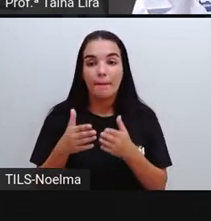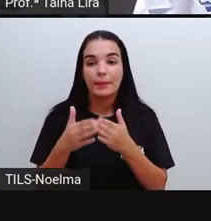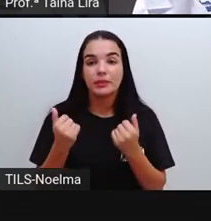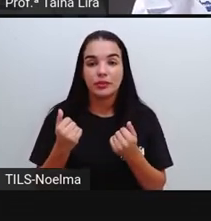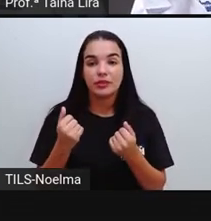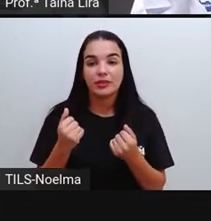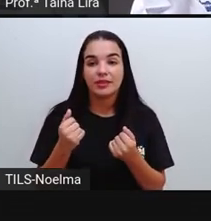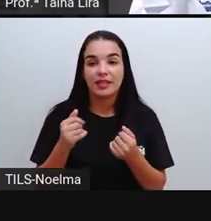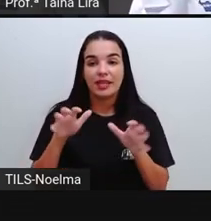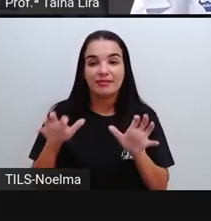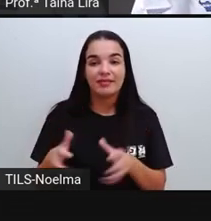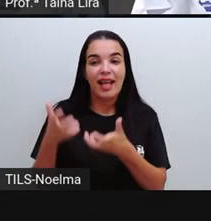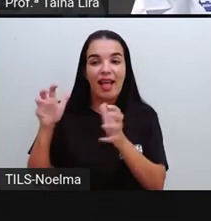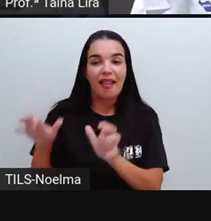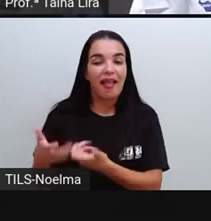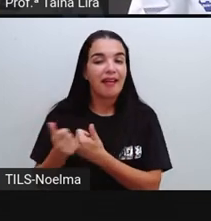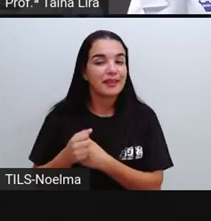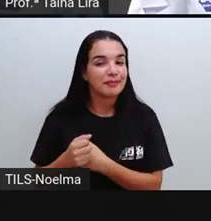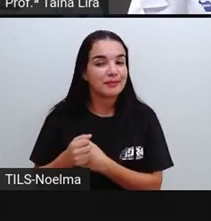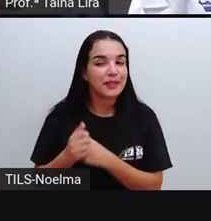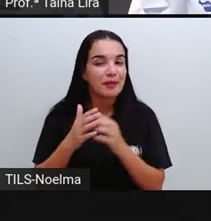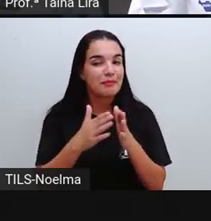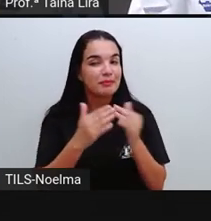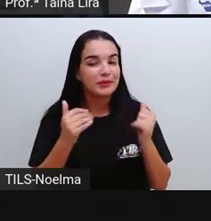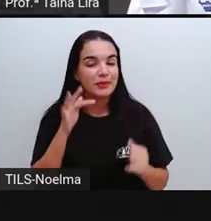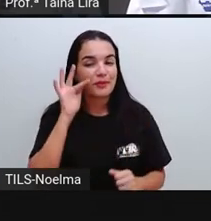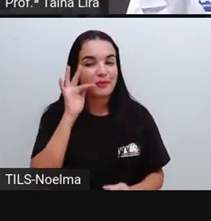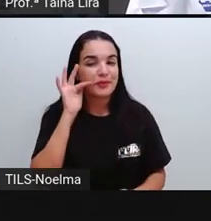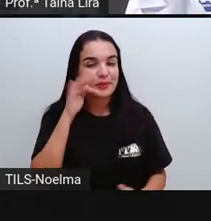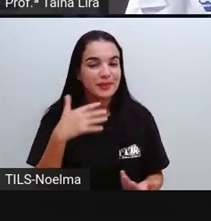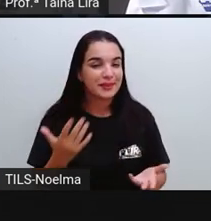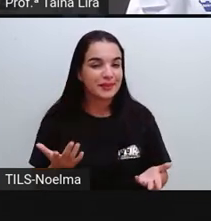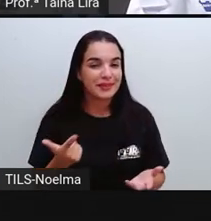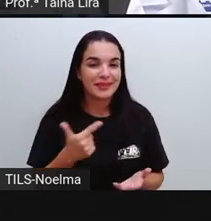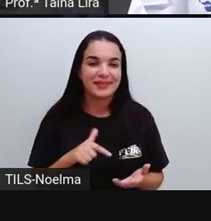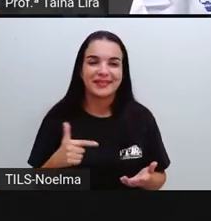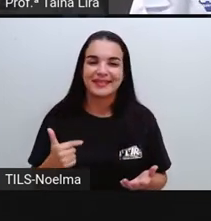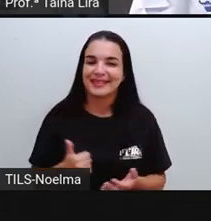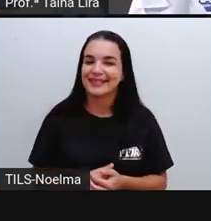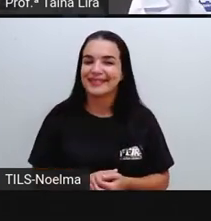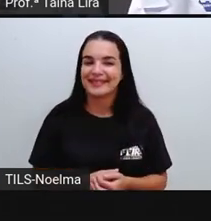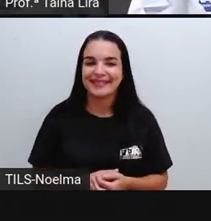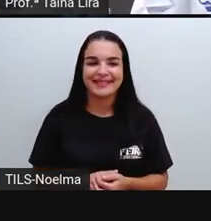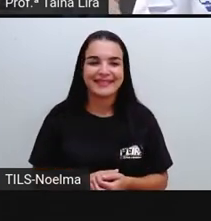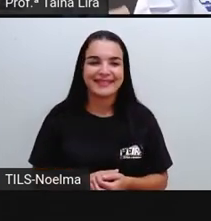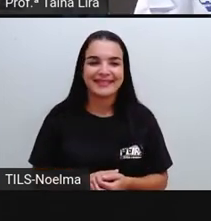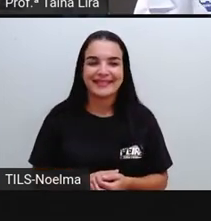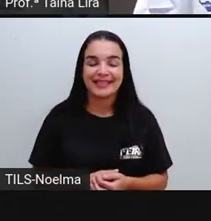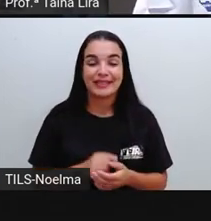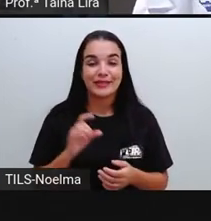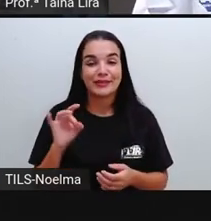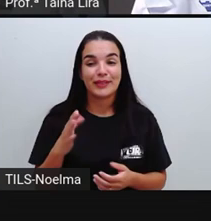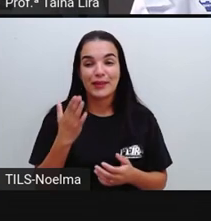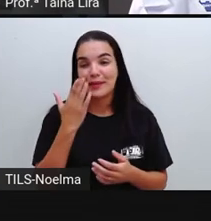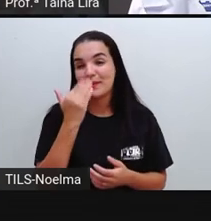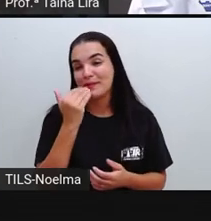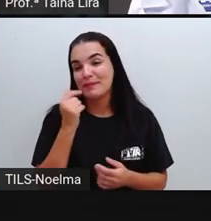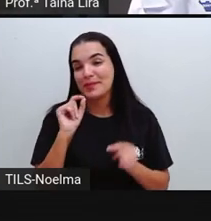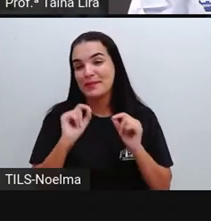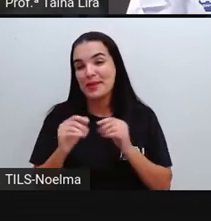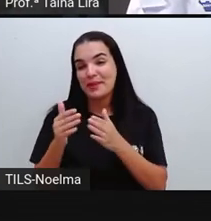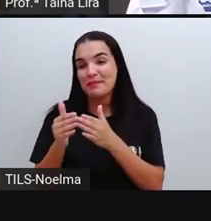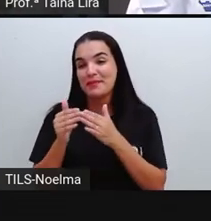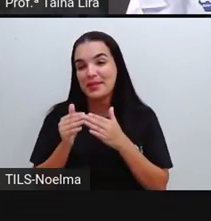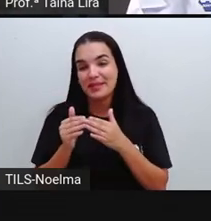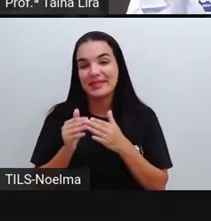salada, pra pedir uma fruta? Geralmente a gente vai pedir os alimentos, né? Que a gente